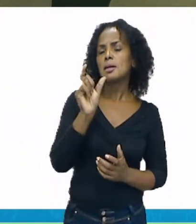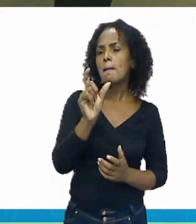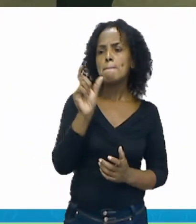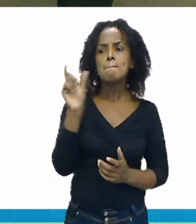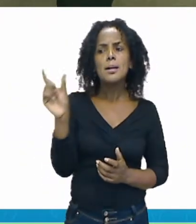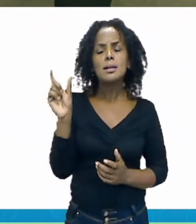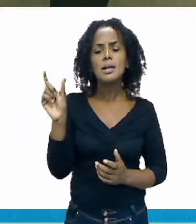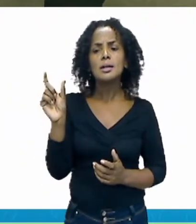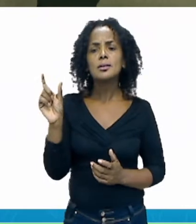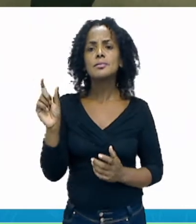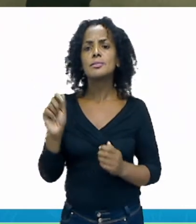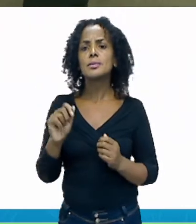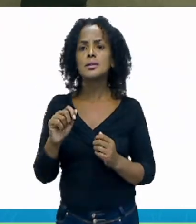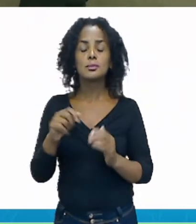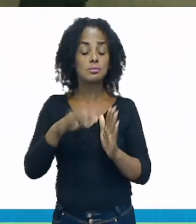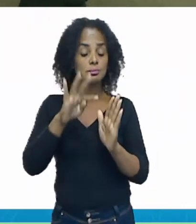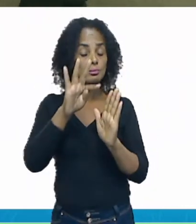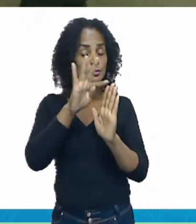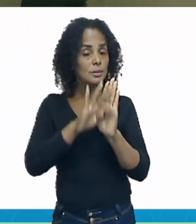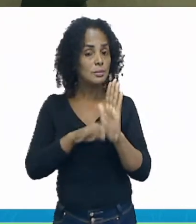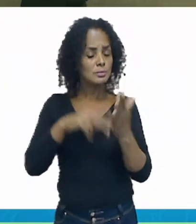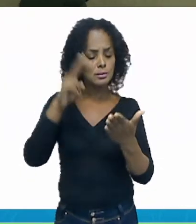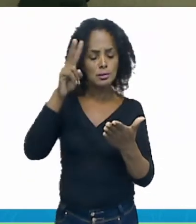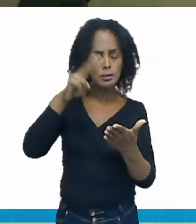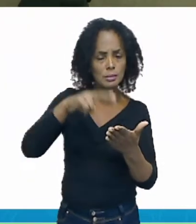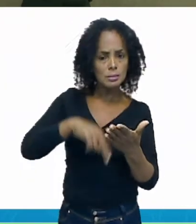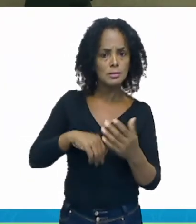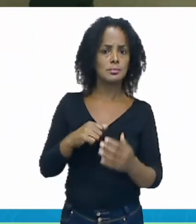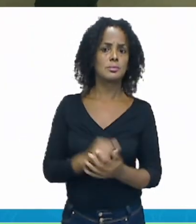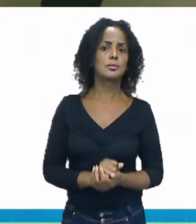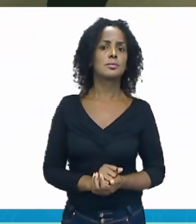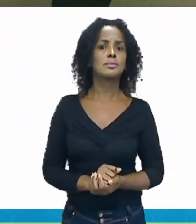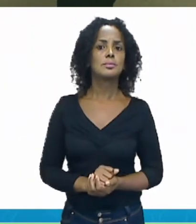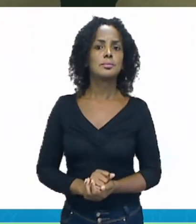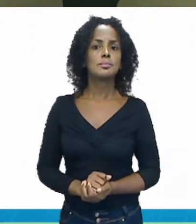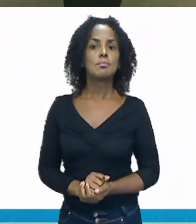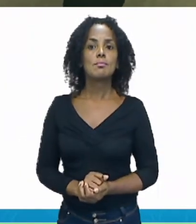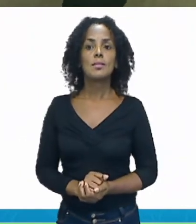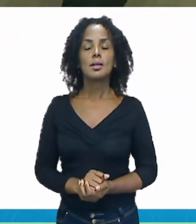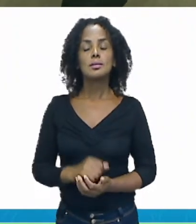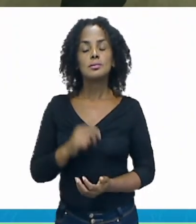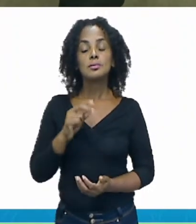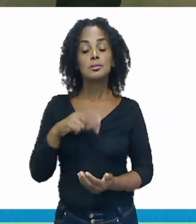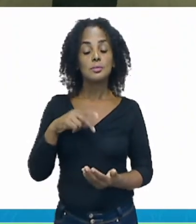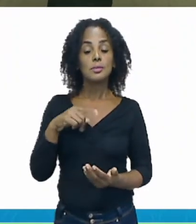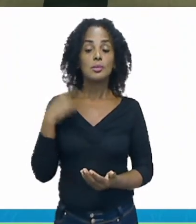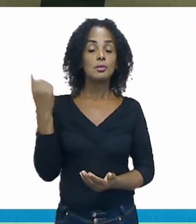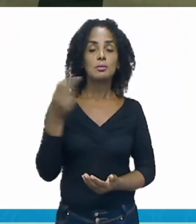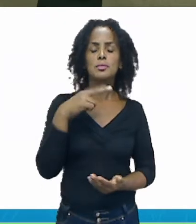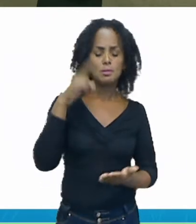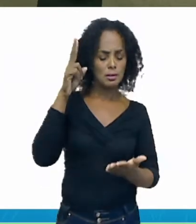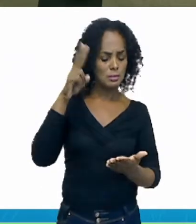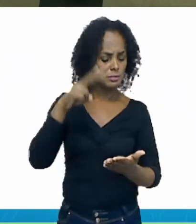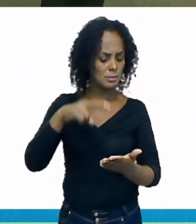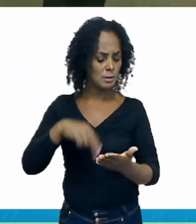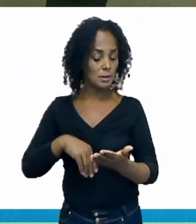que lemos. São exemplos de palavras que nós tiramos lá do nosso texto. Nós vamos ler em voz alta, separar em